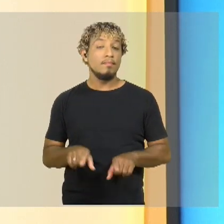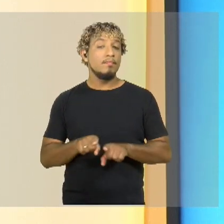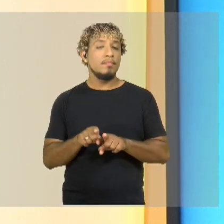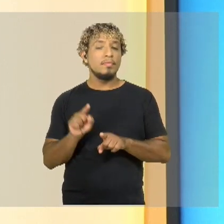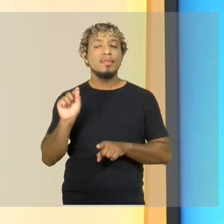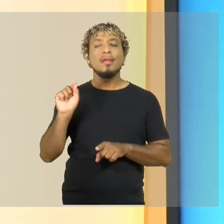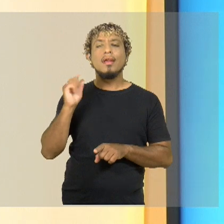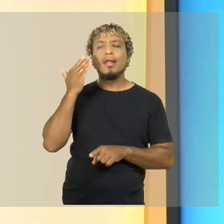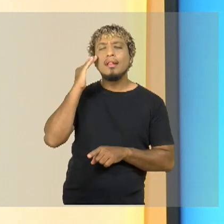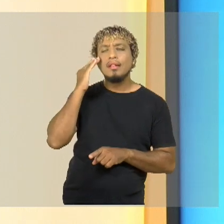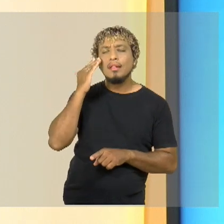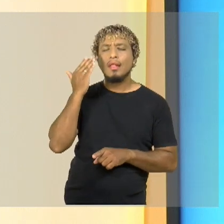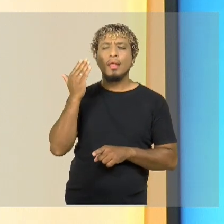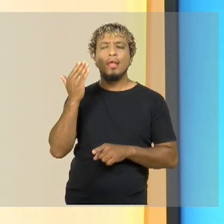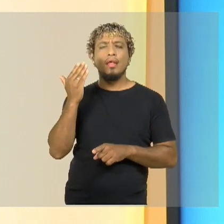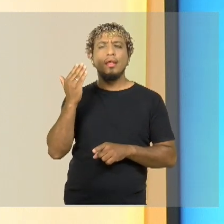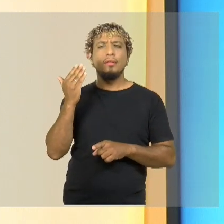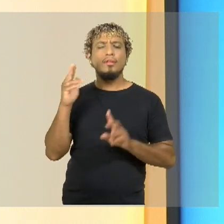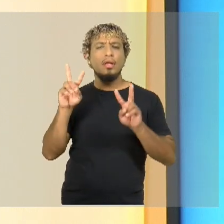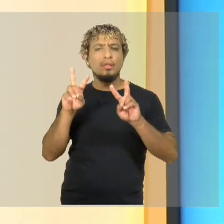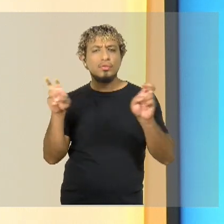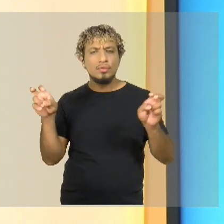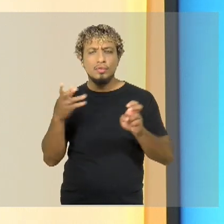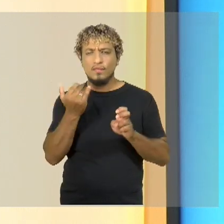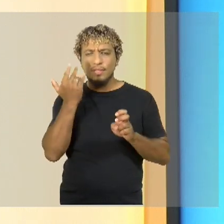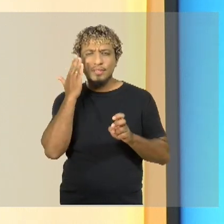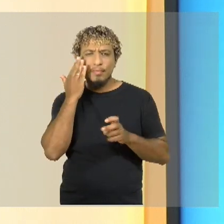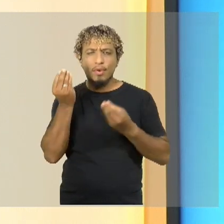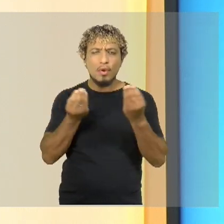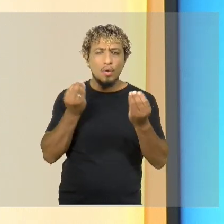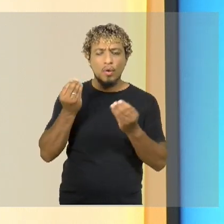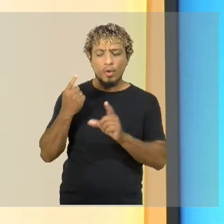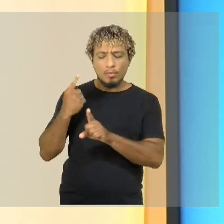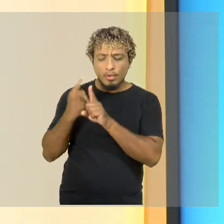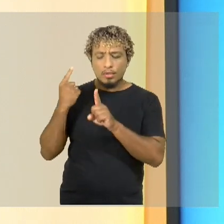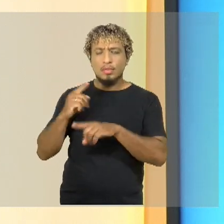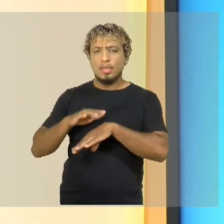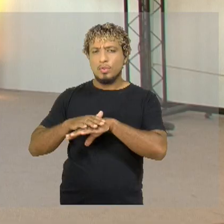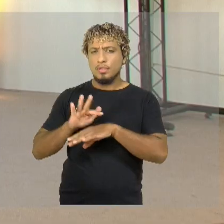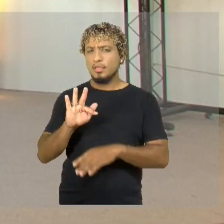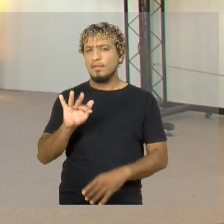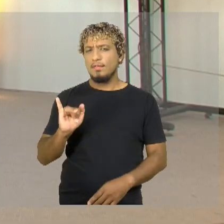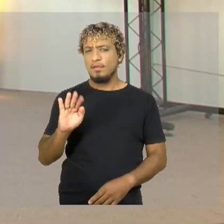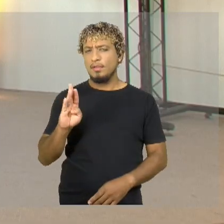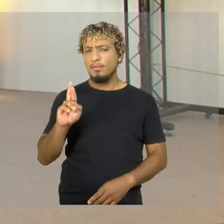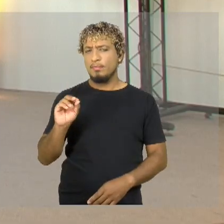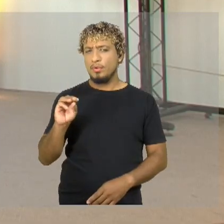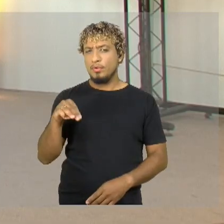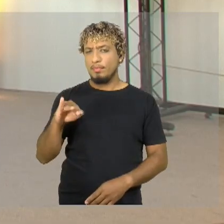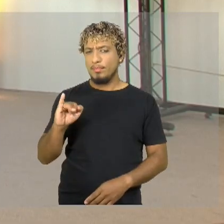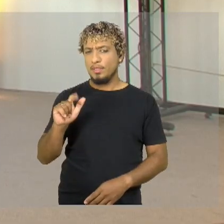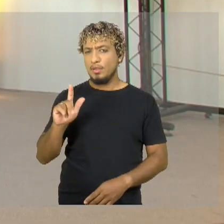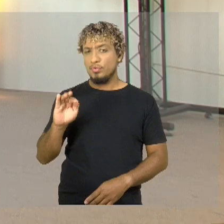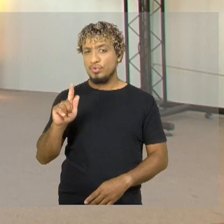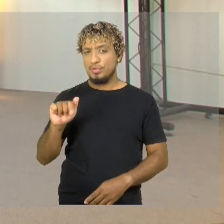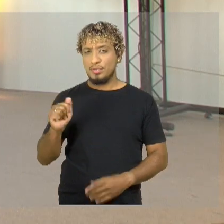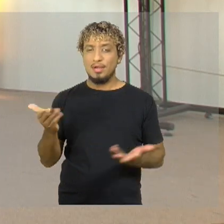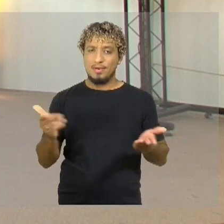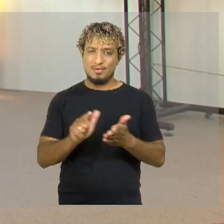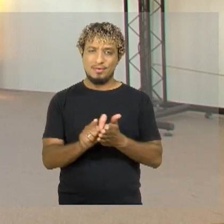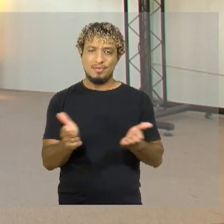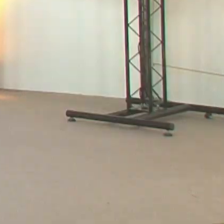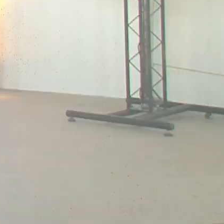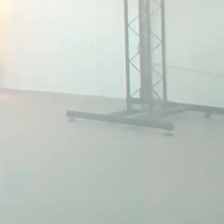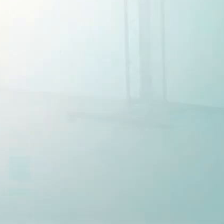diagnosticar a fibromialgia e o tratamento adequado para a doença. Nosso telejornal está no ar.